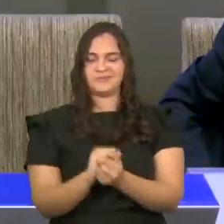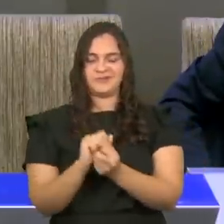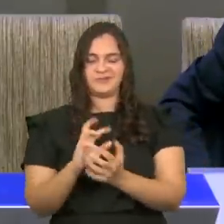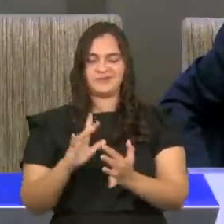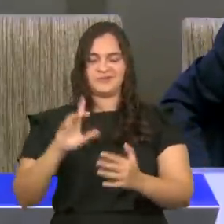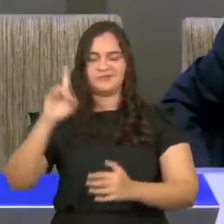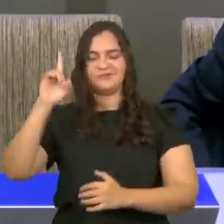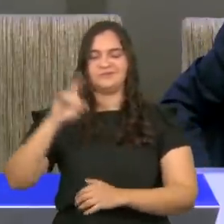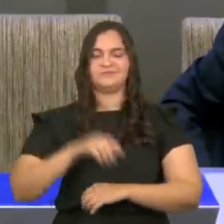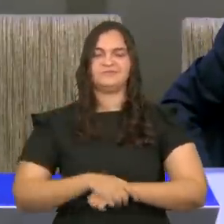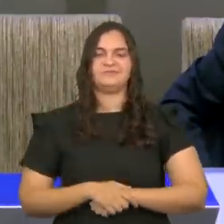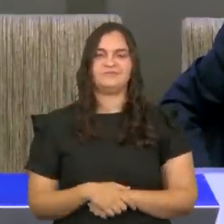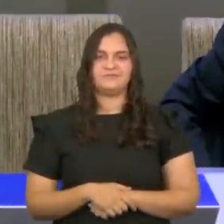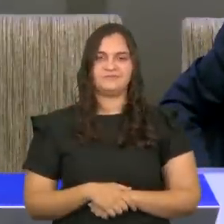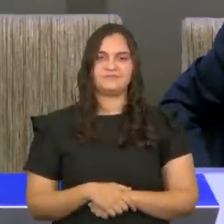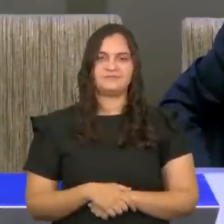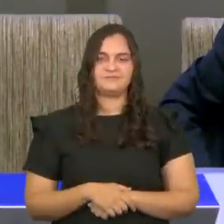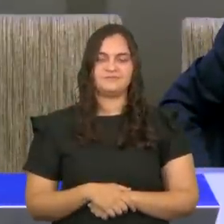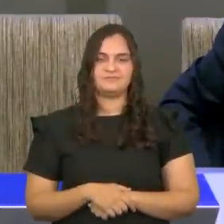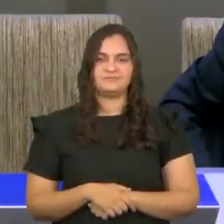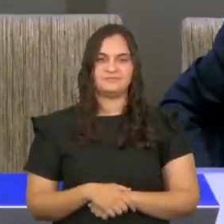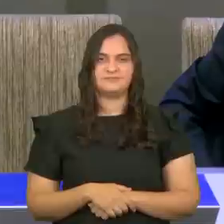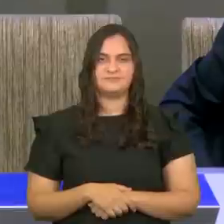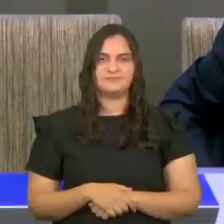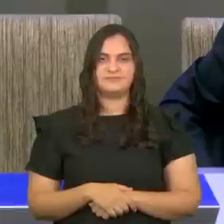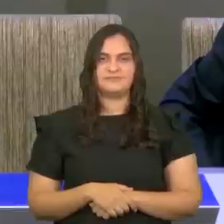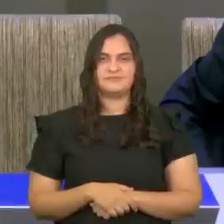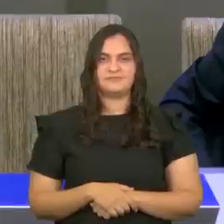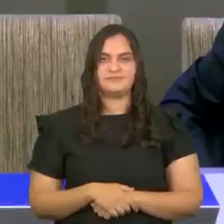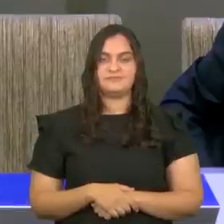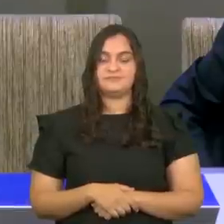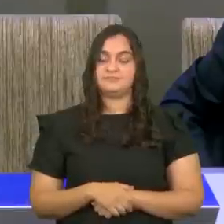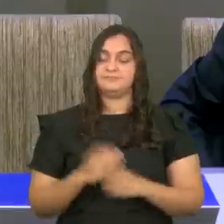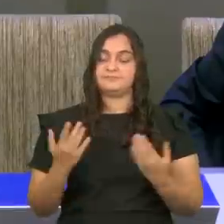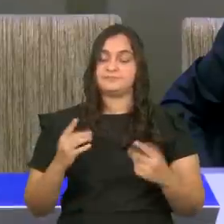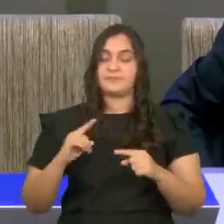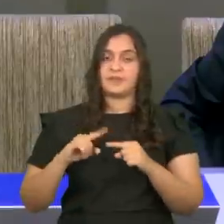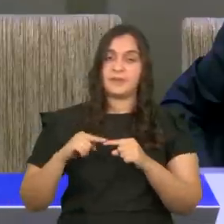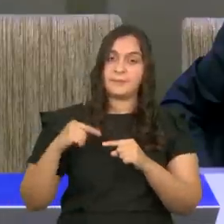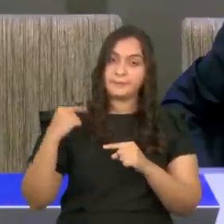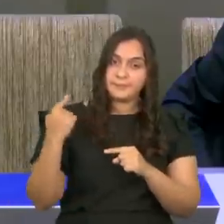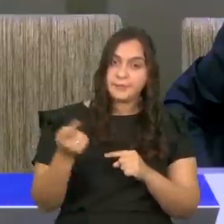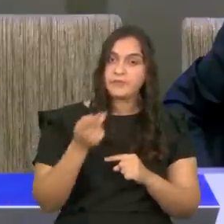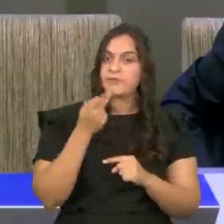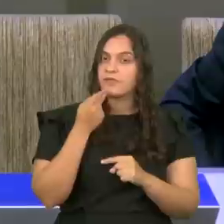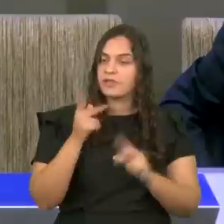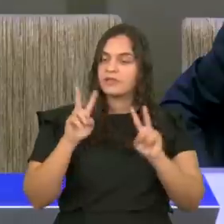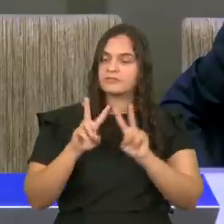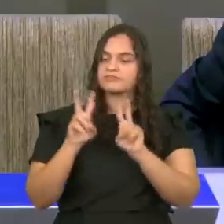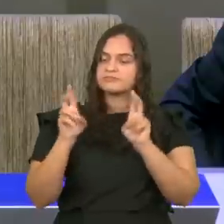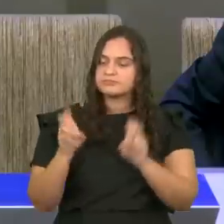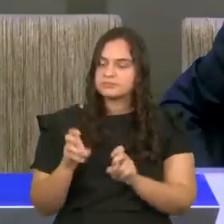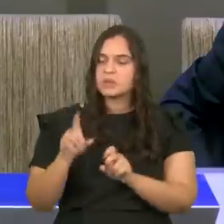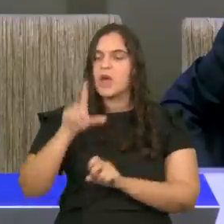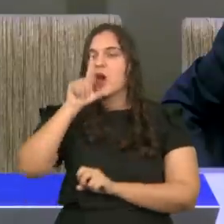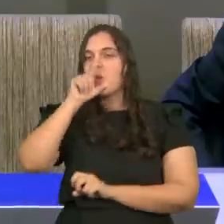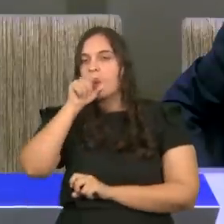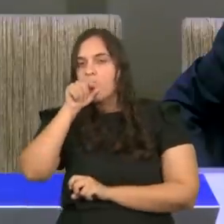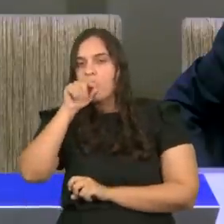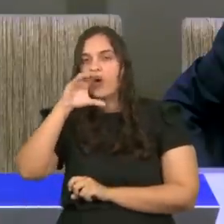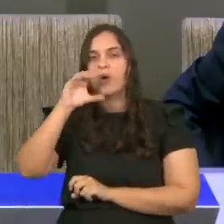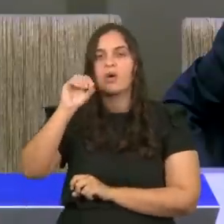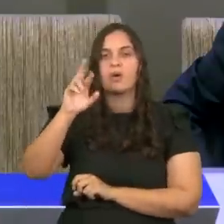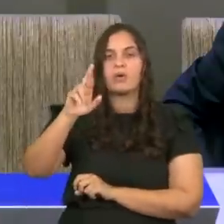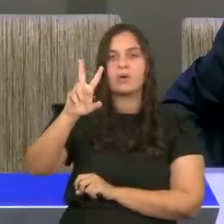Deus! Depois de falar acerca do corvo, e do cuidado de Deus, pelas coisas